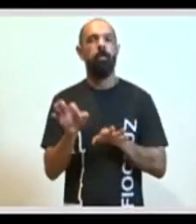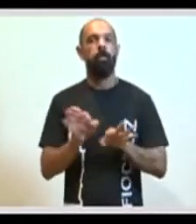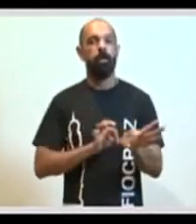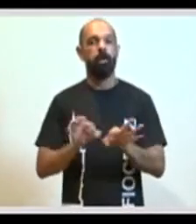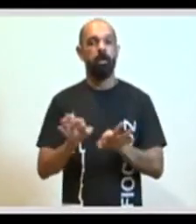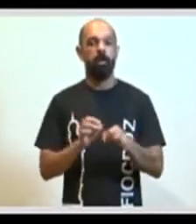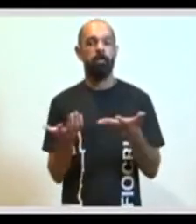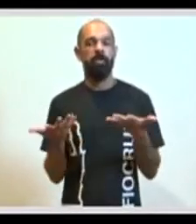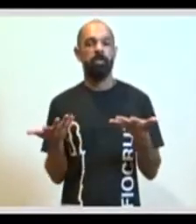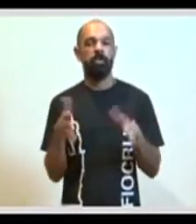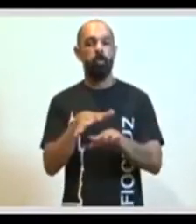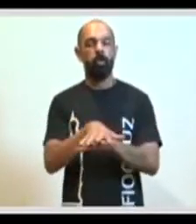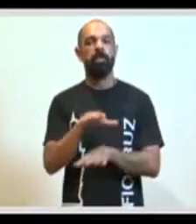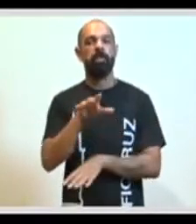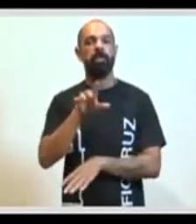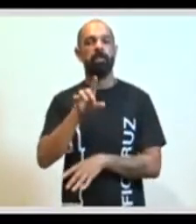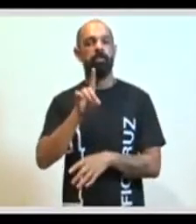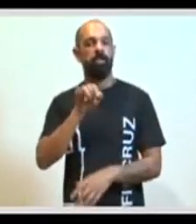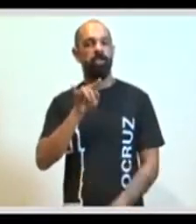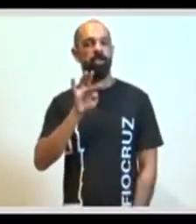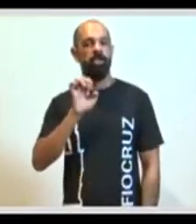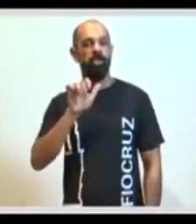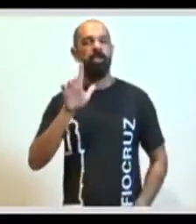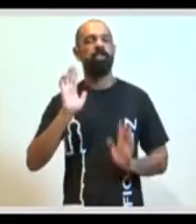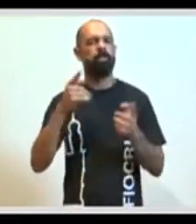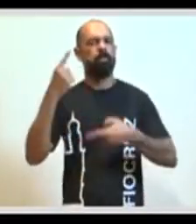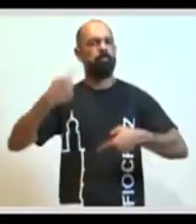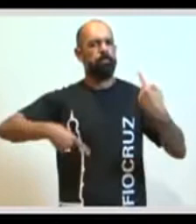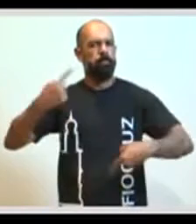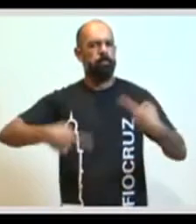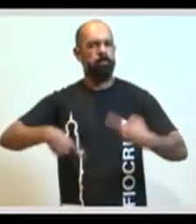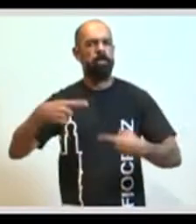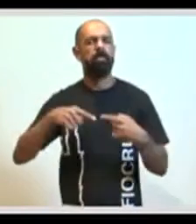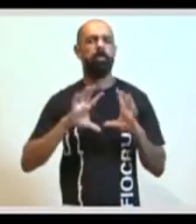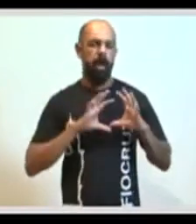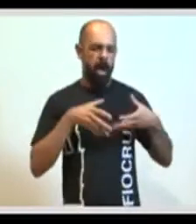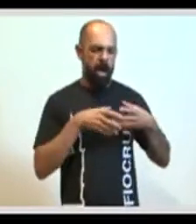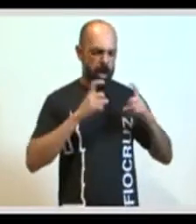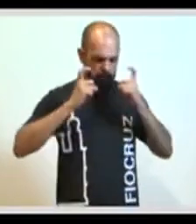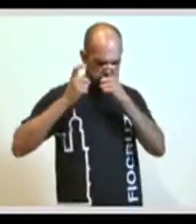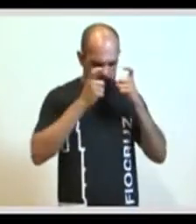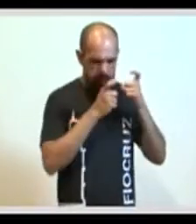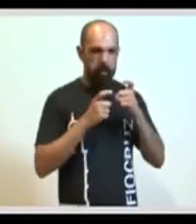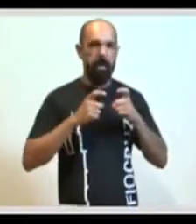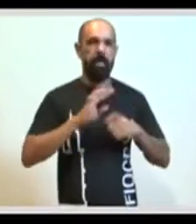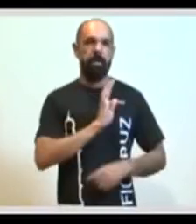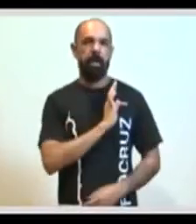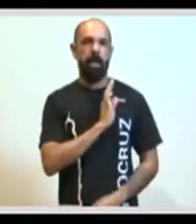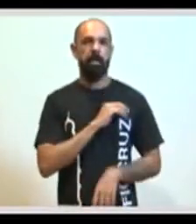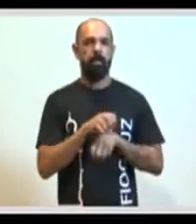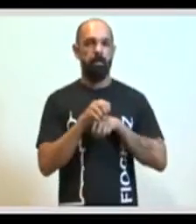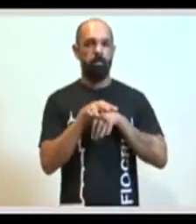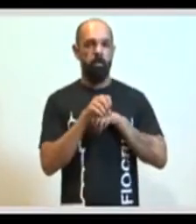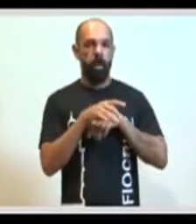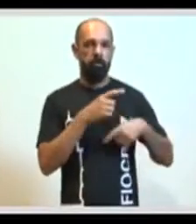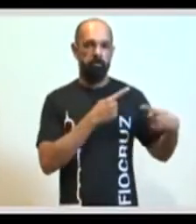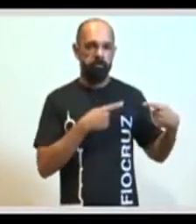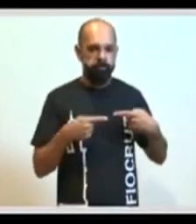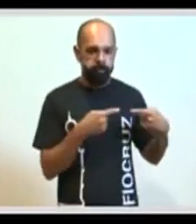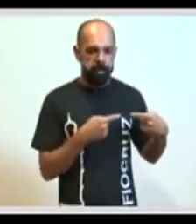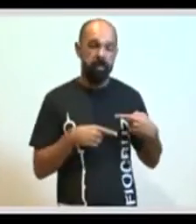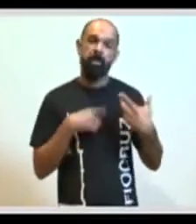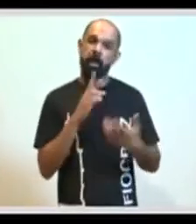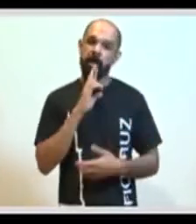inclusão digital que foi discutido na nossa Câmara Técnica de Educação. Então,